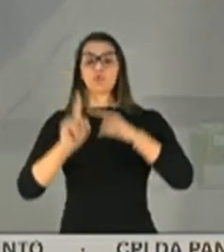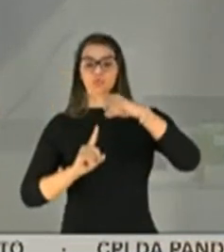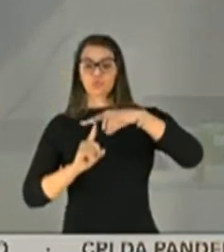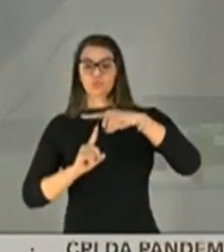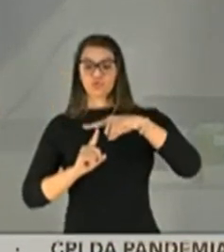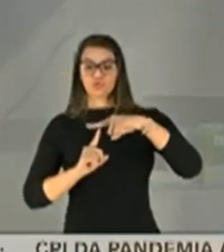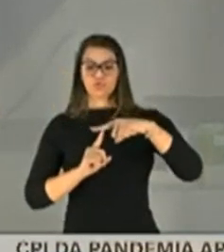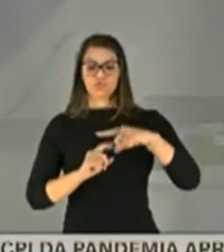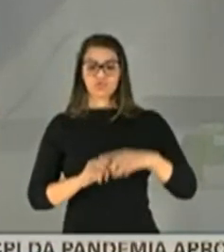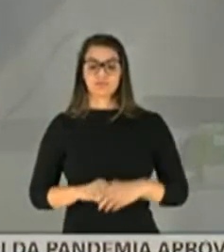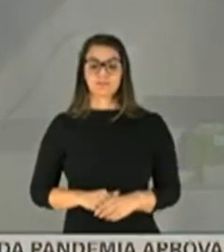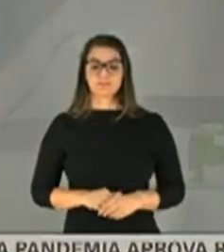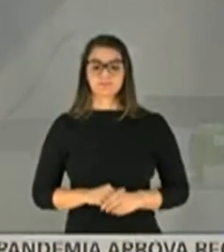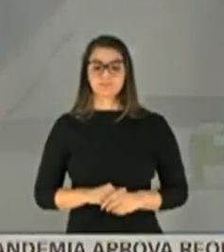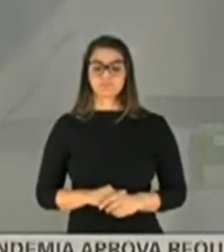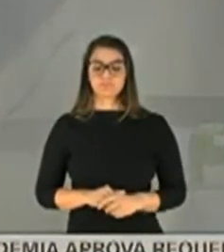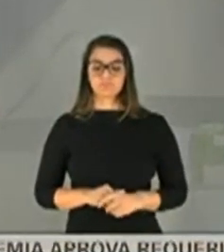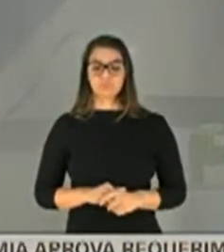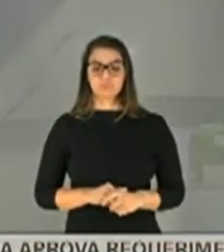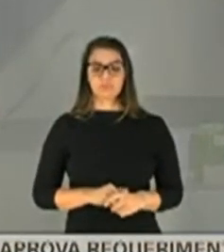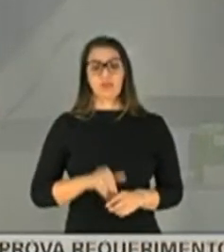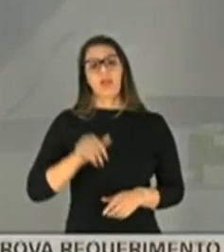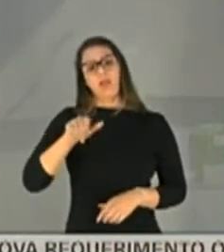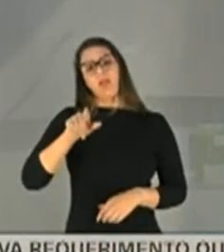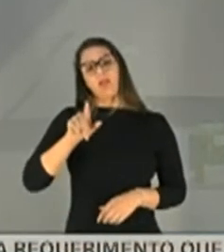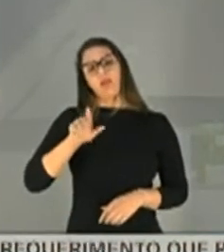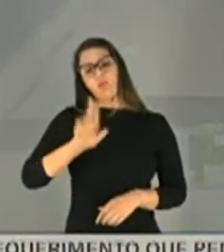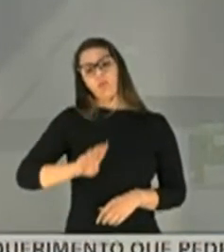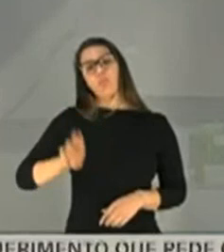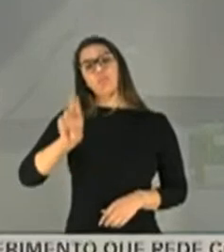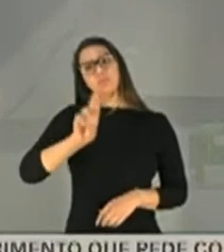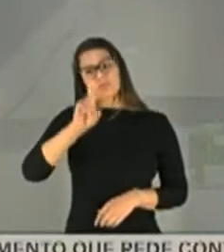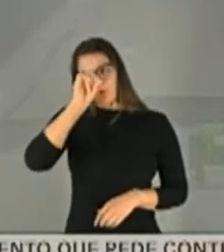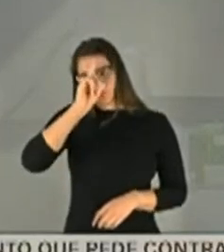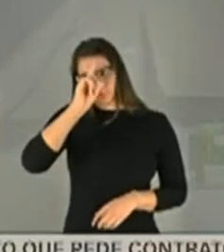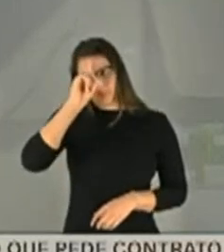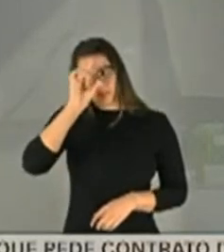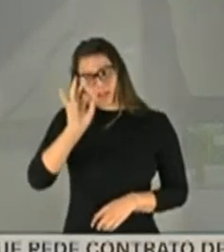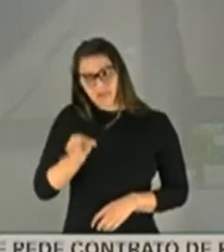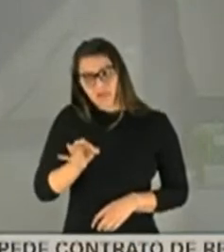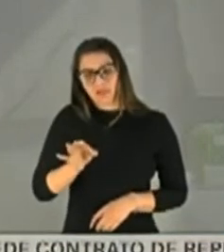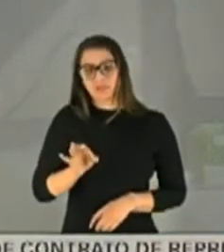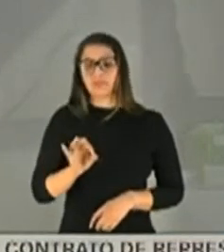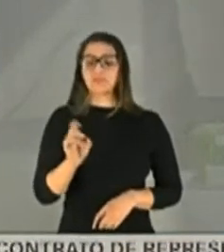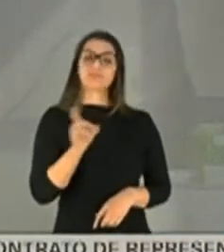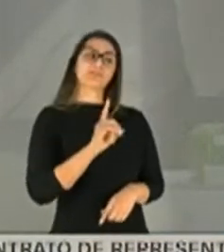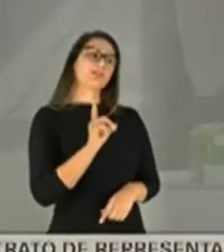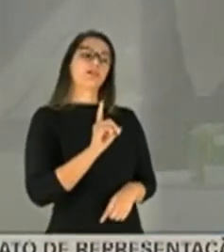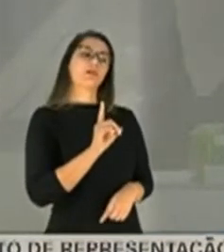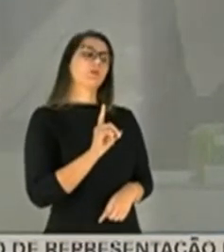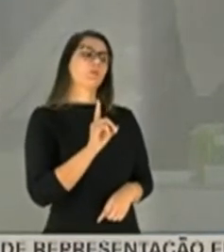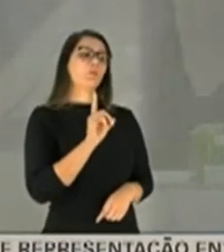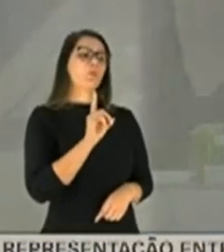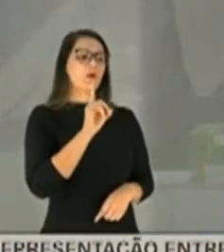procedimento. Luvas de procedimento, mas luvas hospitalares, de uso hospitalar. Não, hospitalar já tem que ser